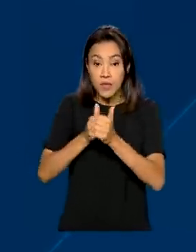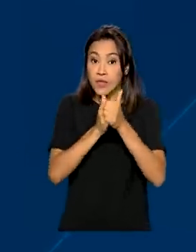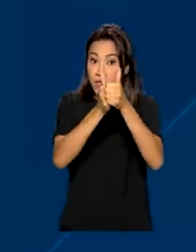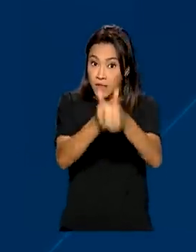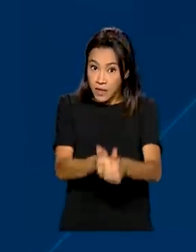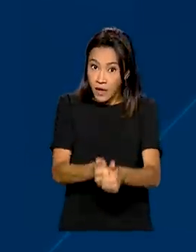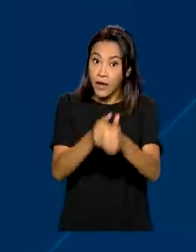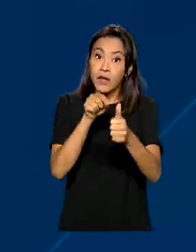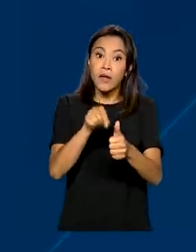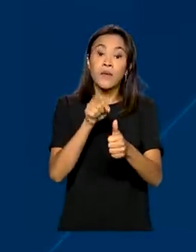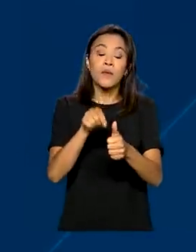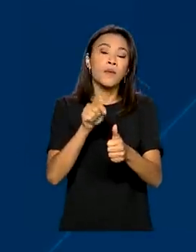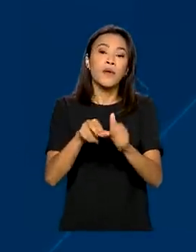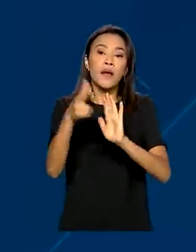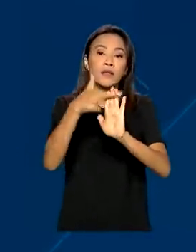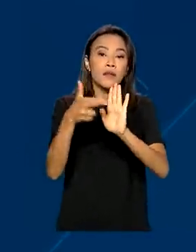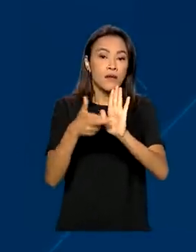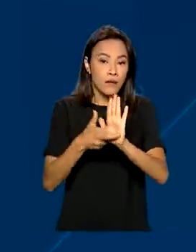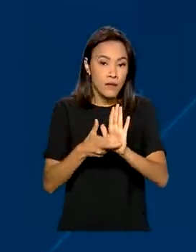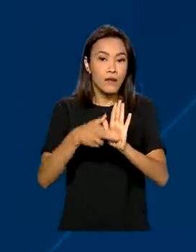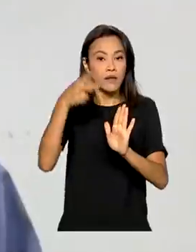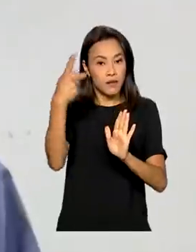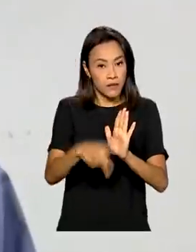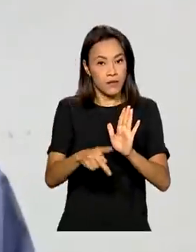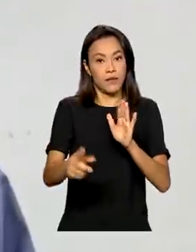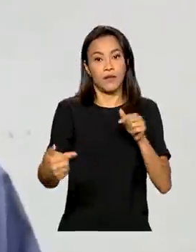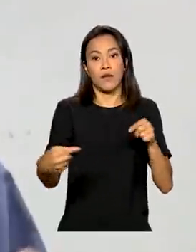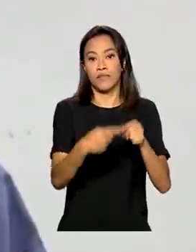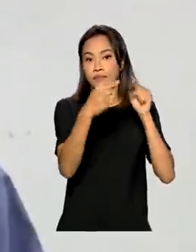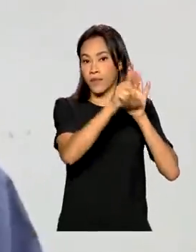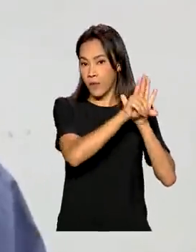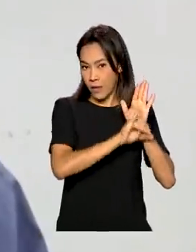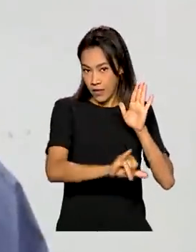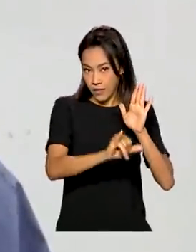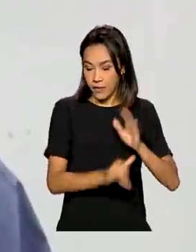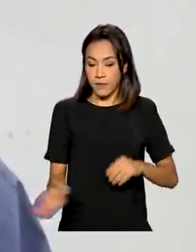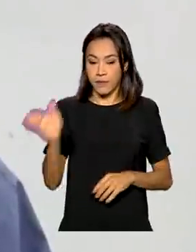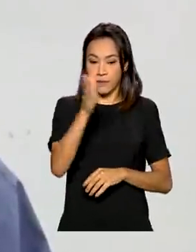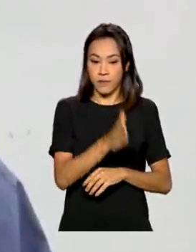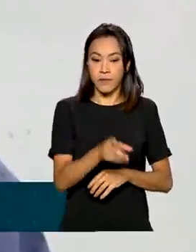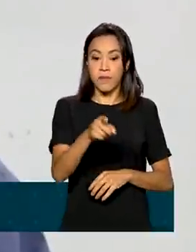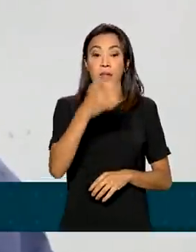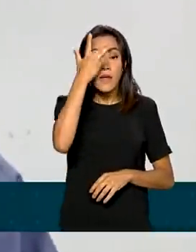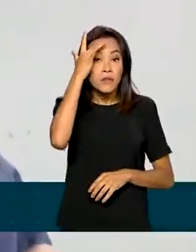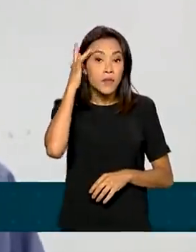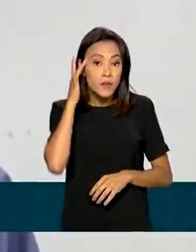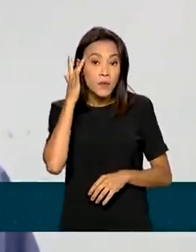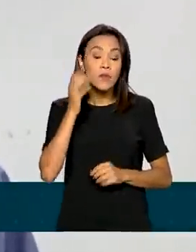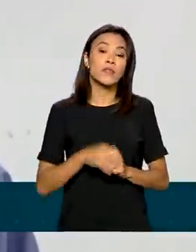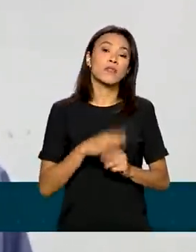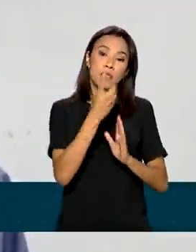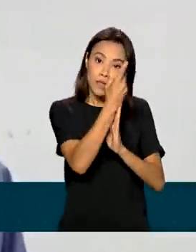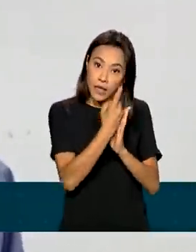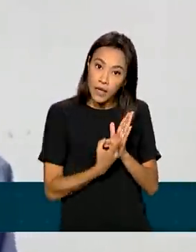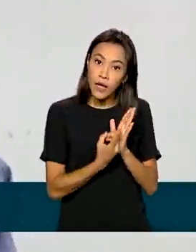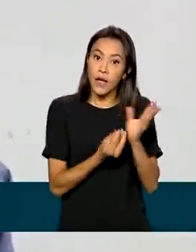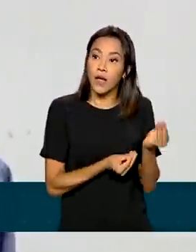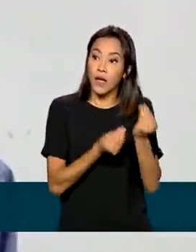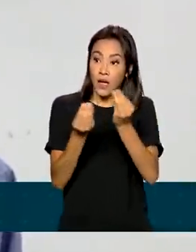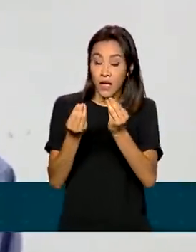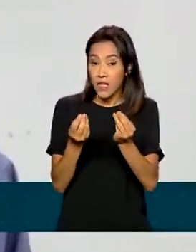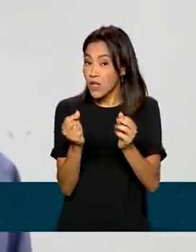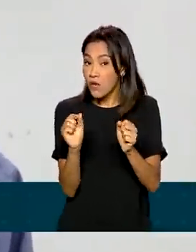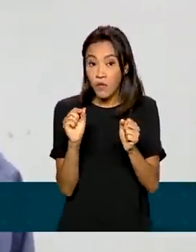as priorizações instituídas em lei. As pessoas que estavam obrigadas a apresentar a declaração, se não fizerem no prazo, fizerem depois,